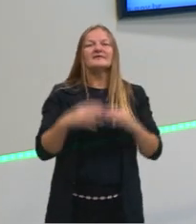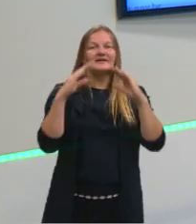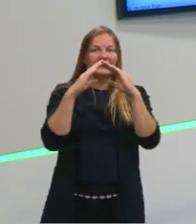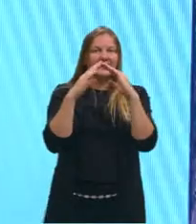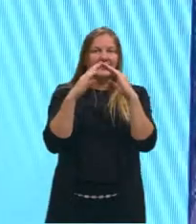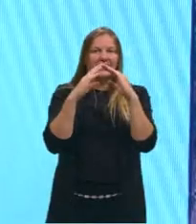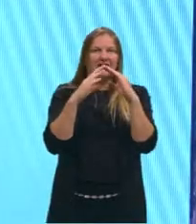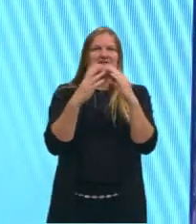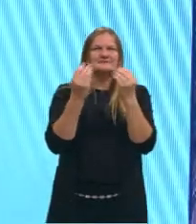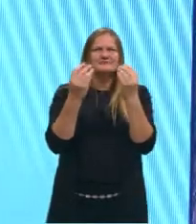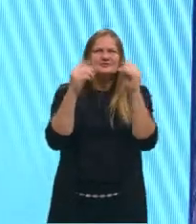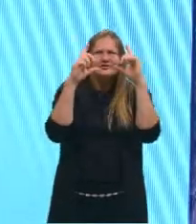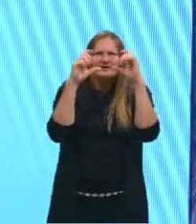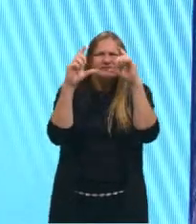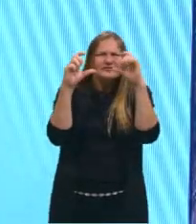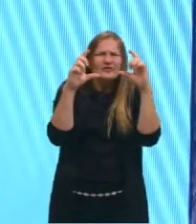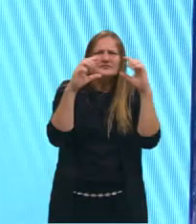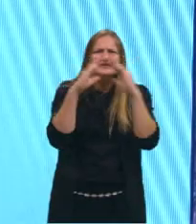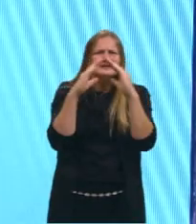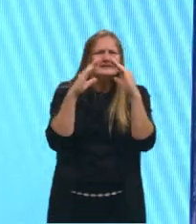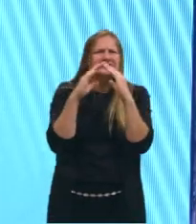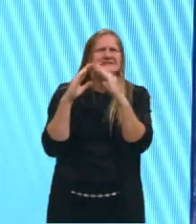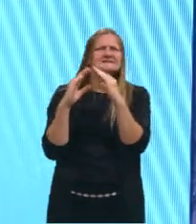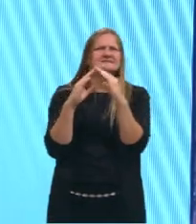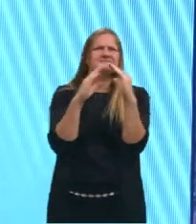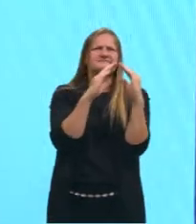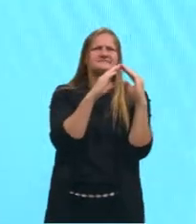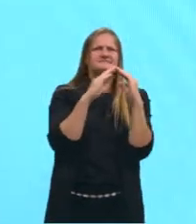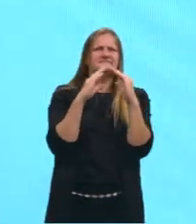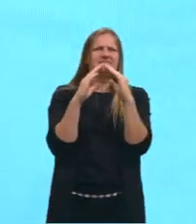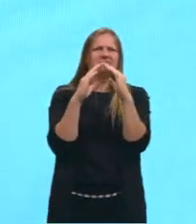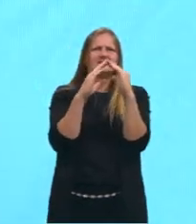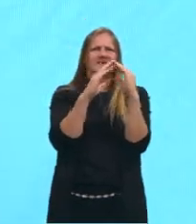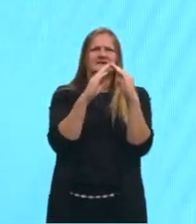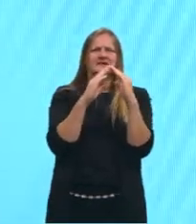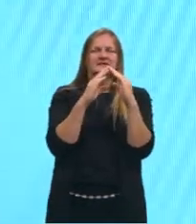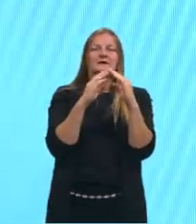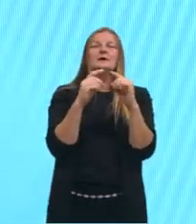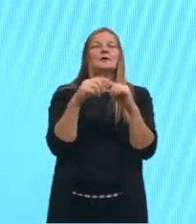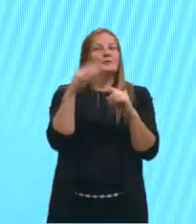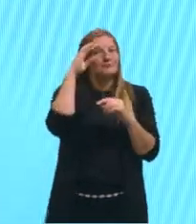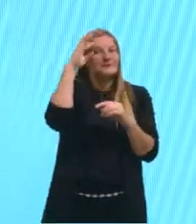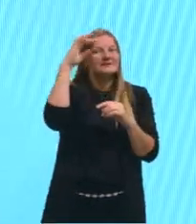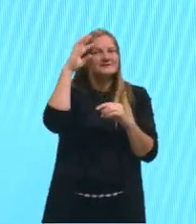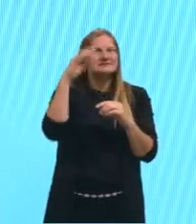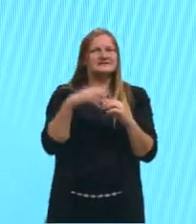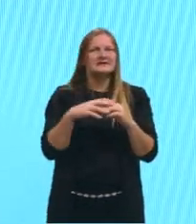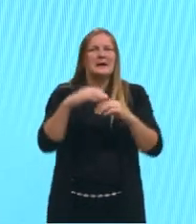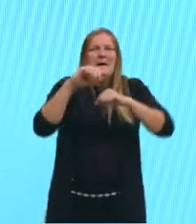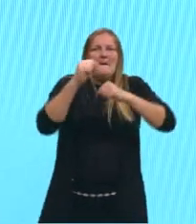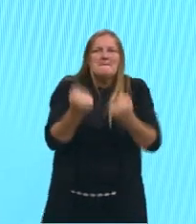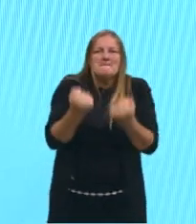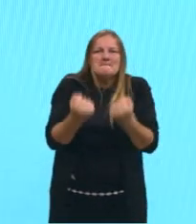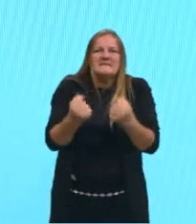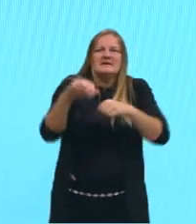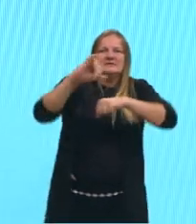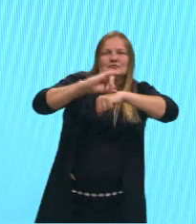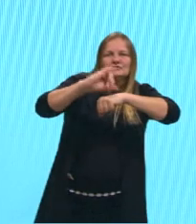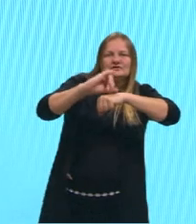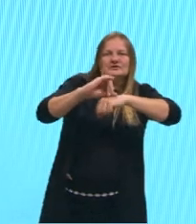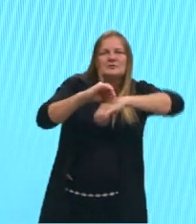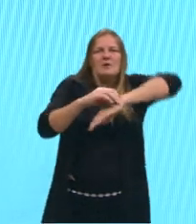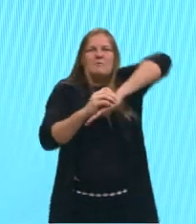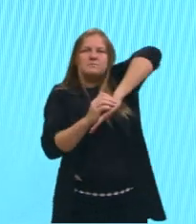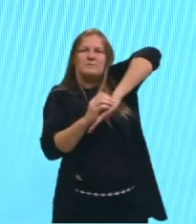ali, agora eu vou mostrar para vocês. Olha as casinhas, ó. Olha as casas ali. Imagina esse pacote aí, esse peso em cima de um